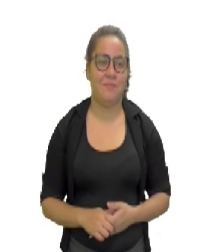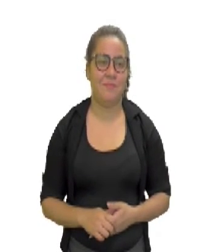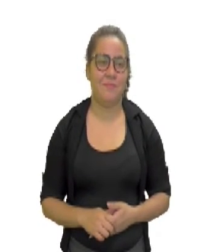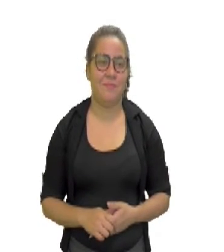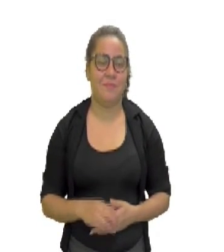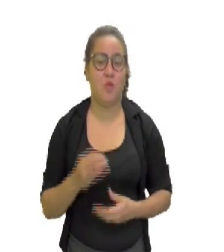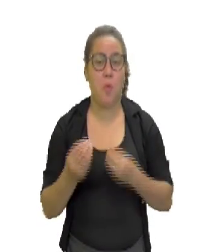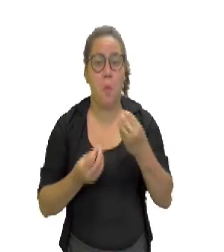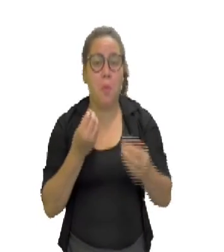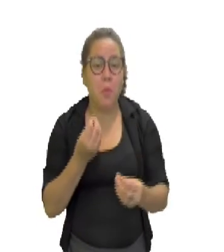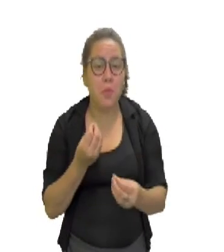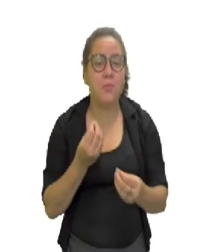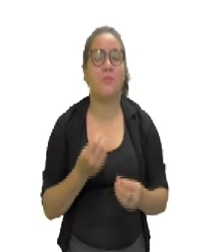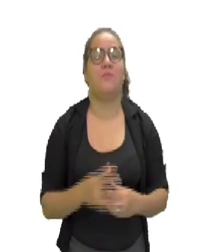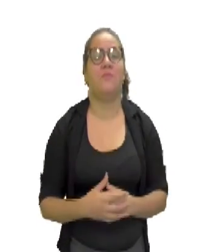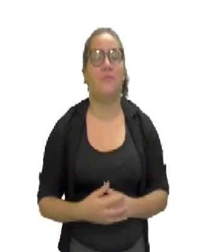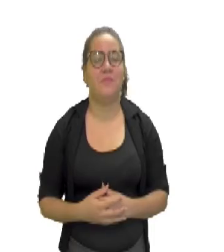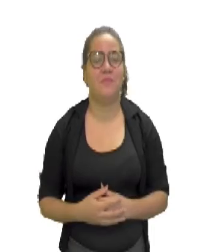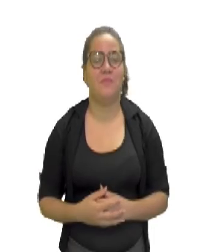É só prender.